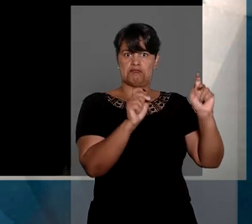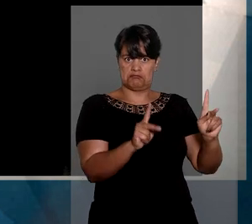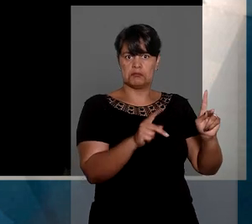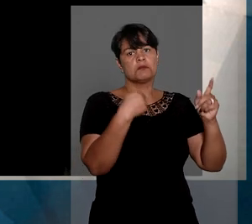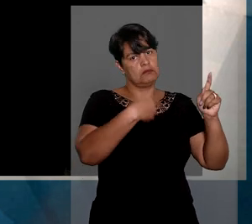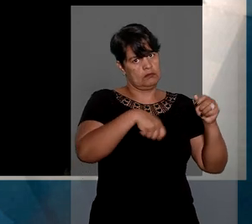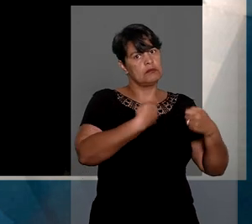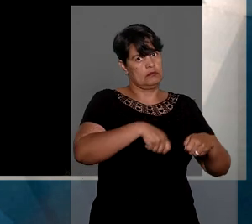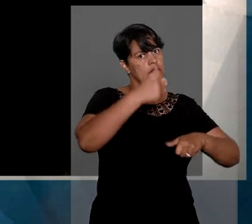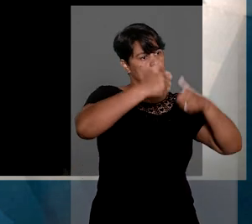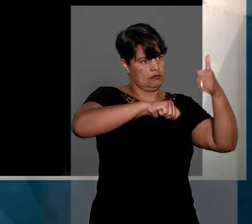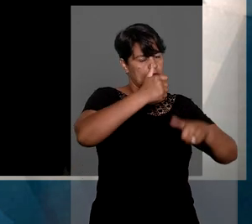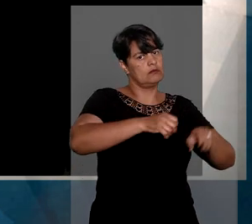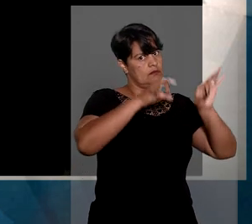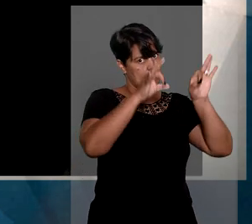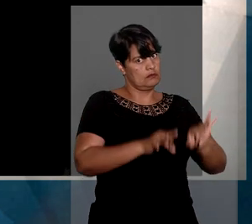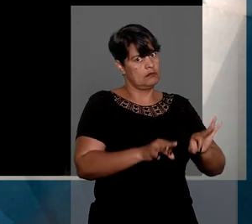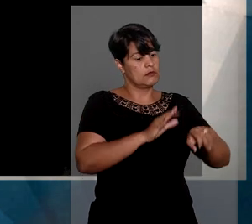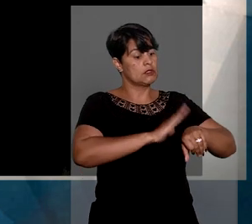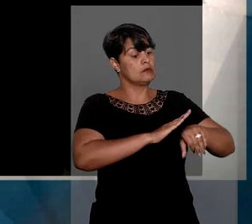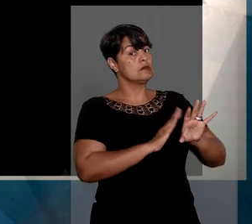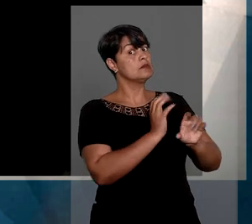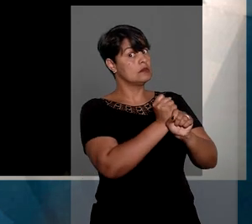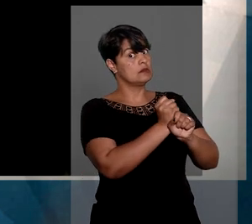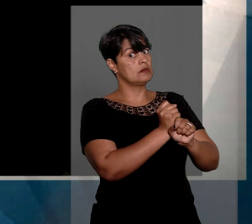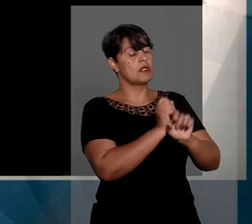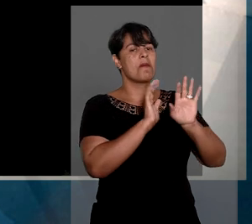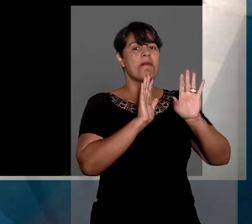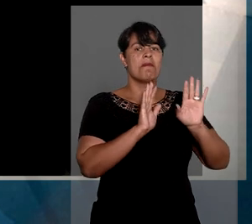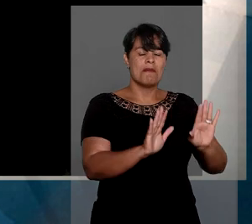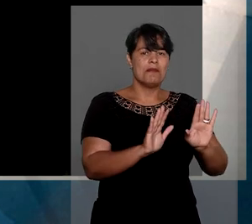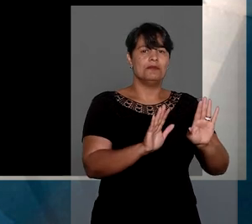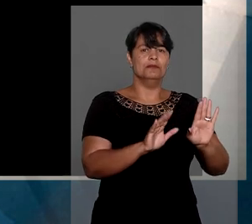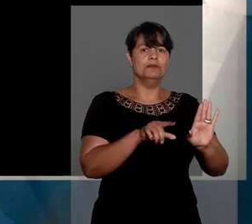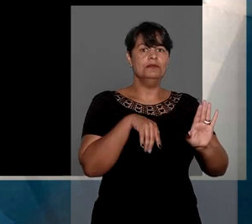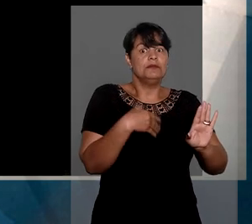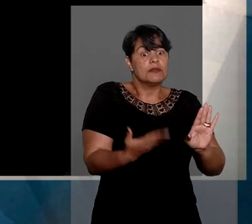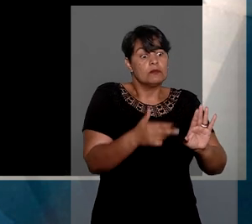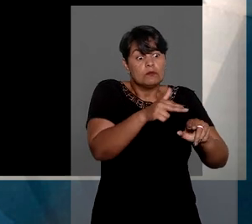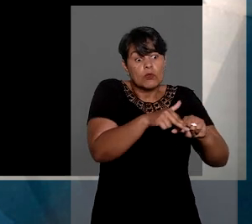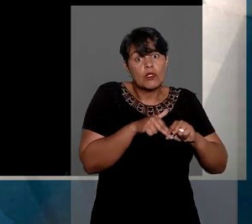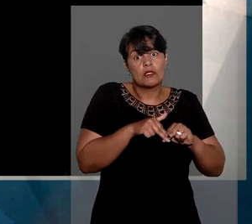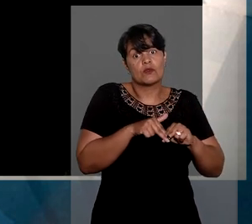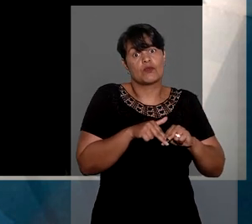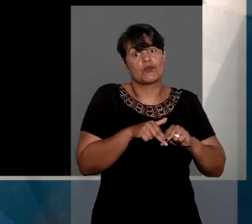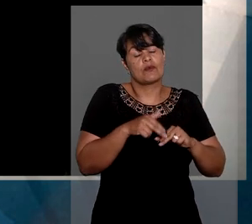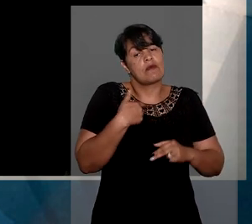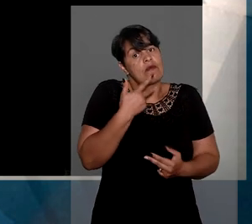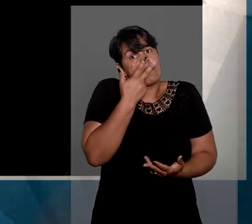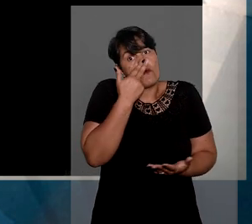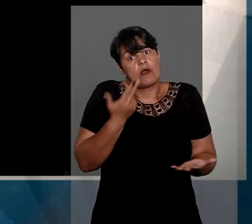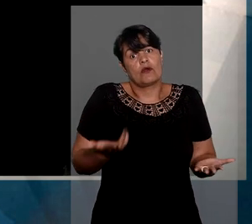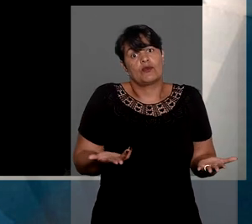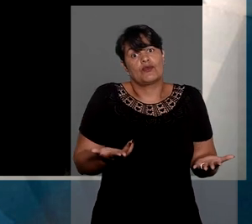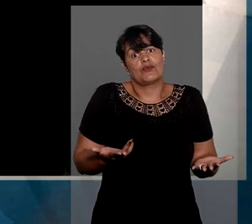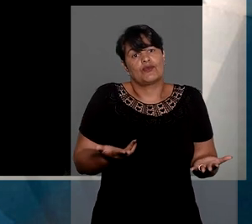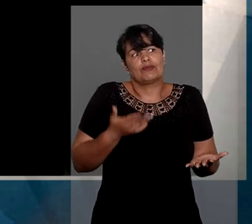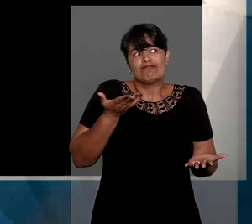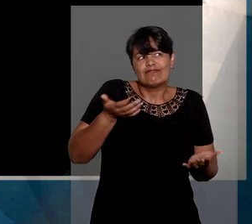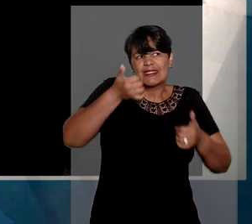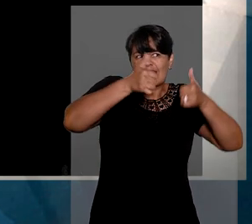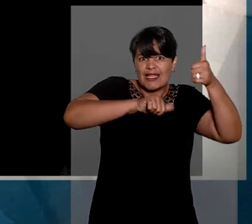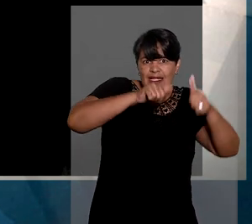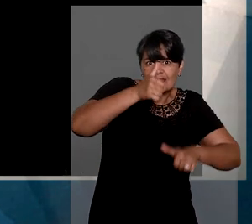ser levada em consideração para a diminuição da pena. Portanto, essa iniciativa, excelências, de análise